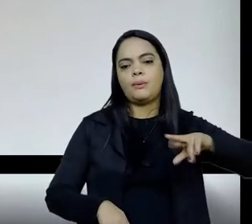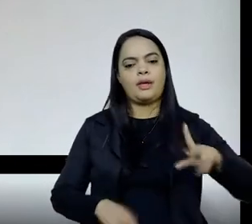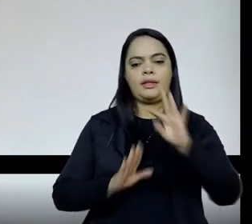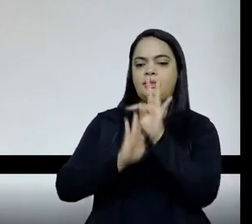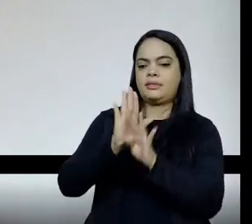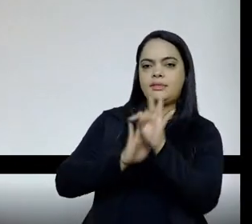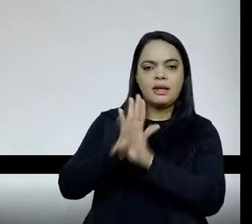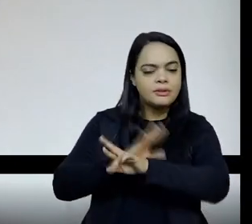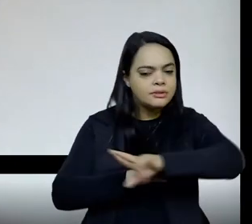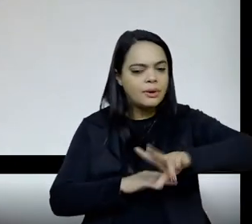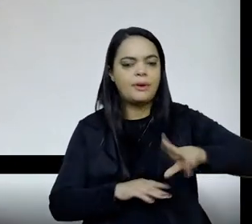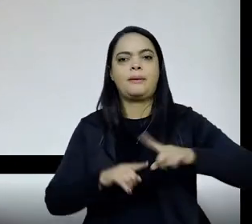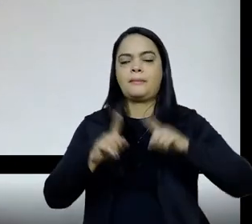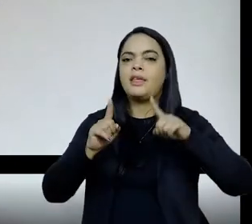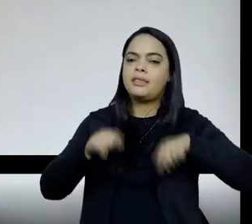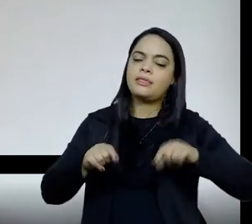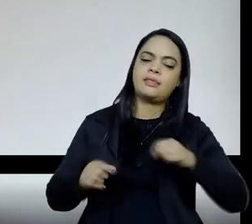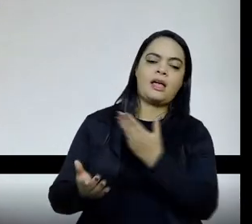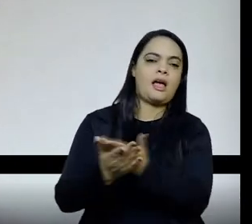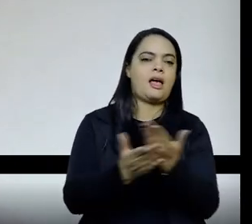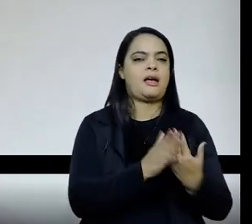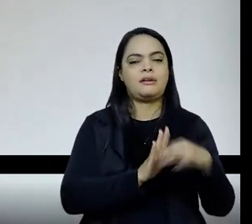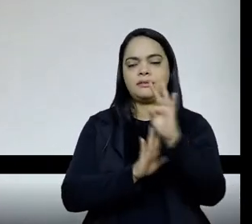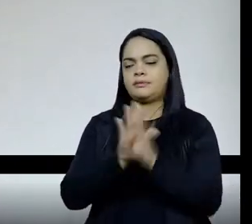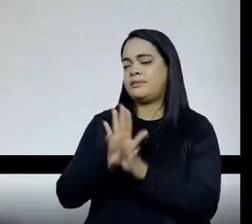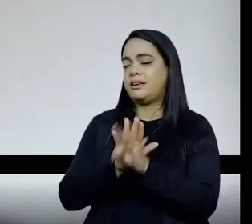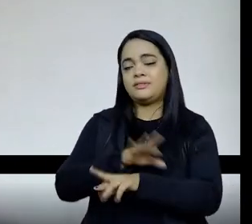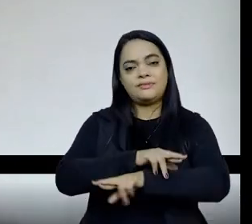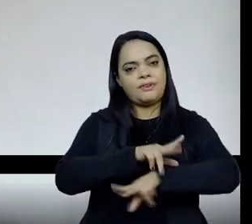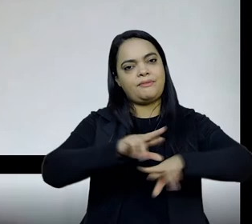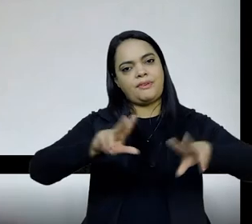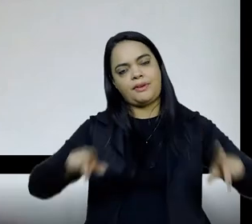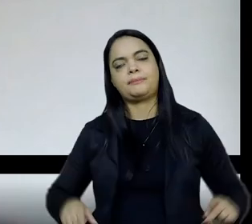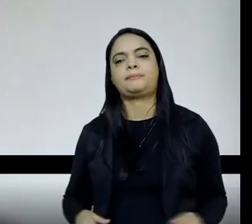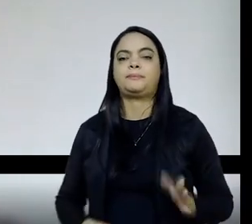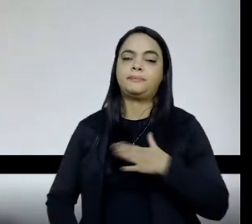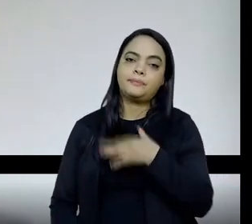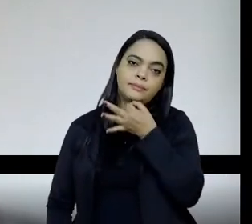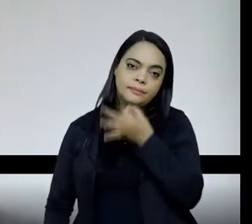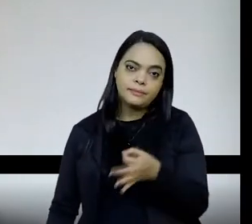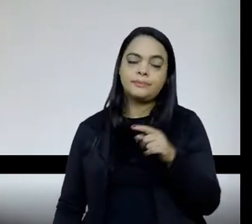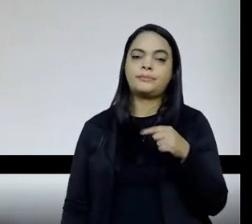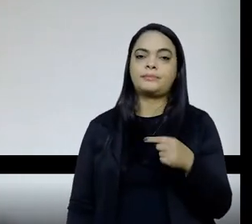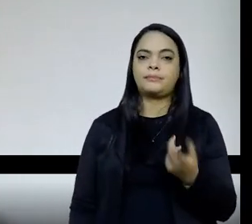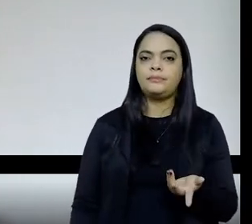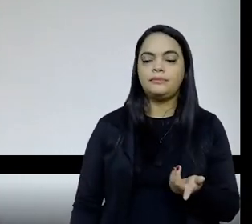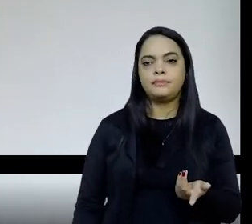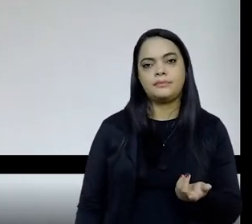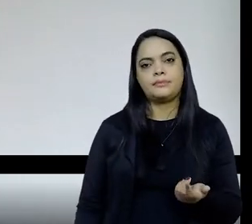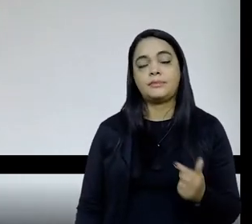entroncamento de várias aulas, de vários textos, de muitas narrativas, etc., então, acho que a gente, eu tendo a ser mais,